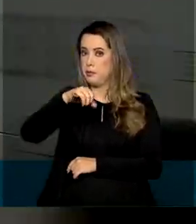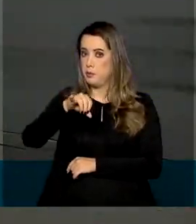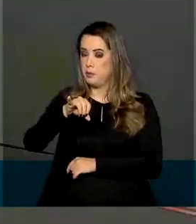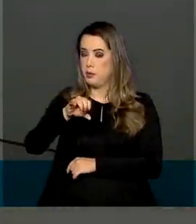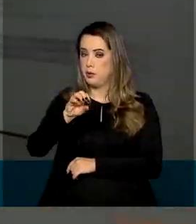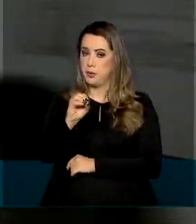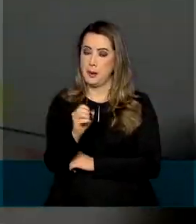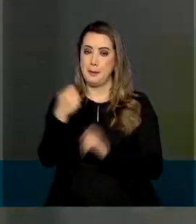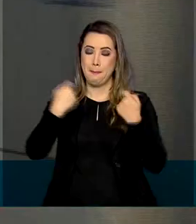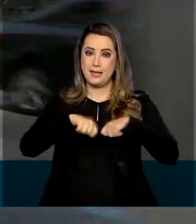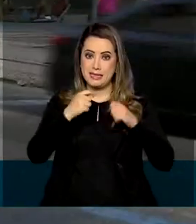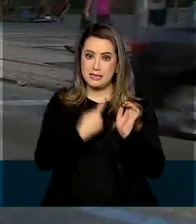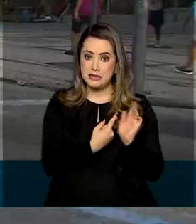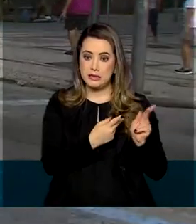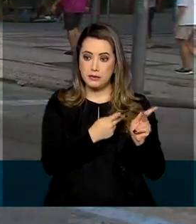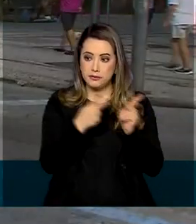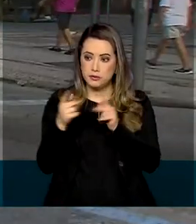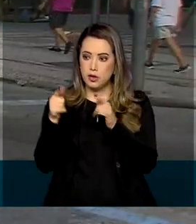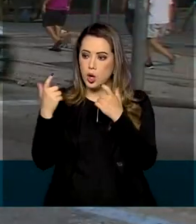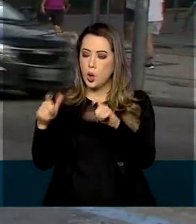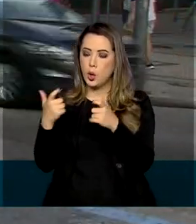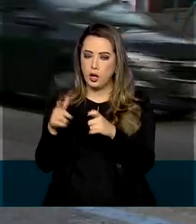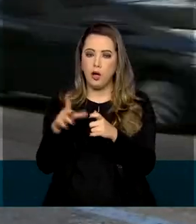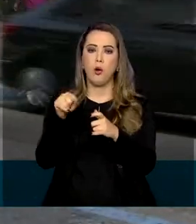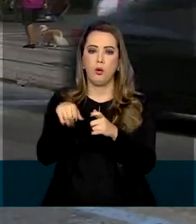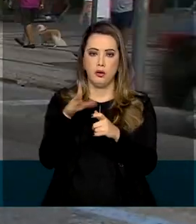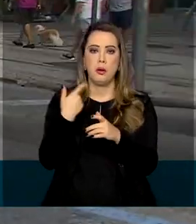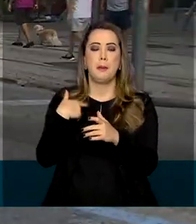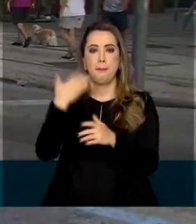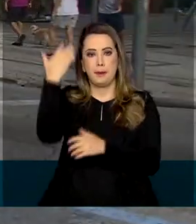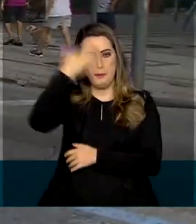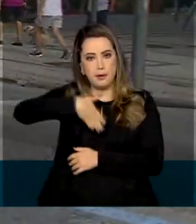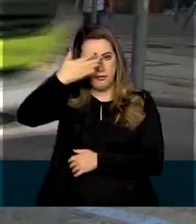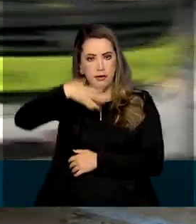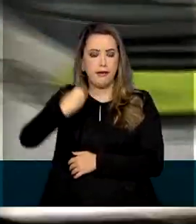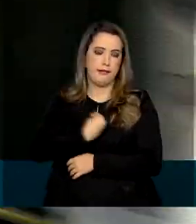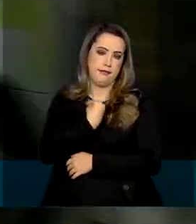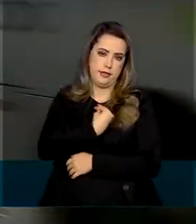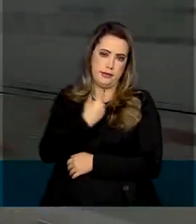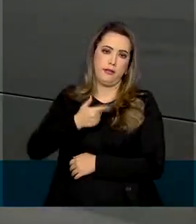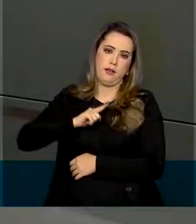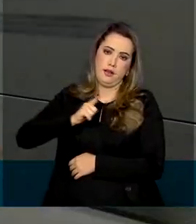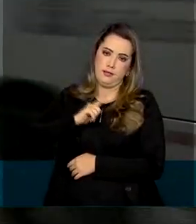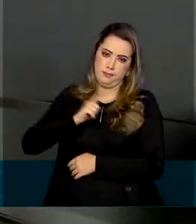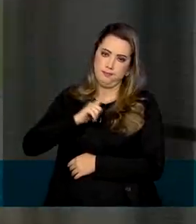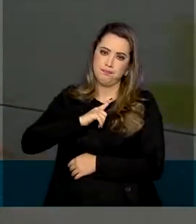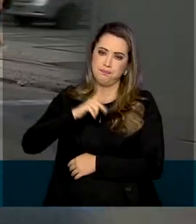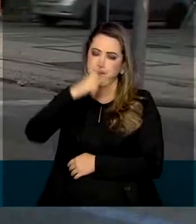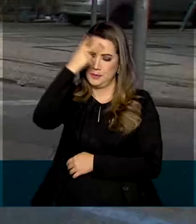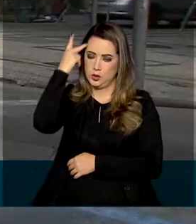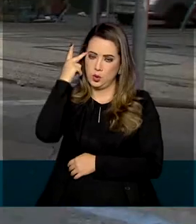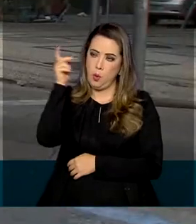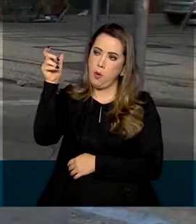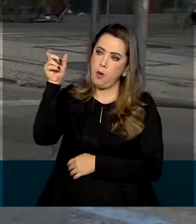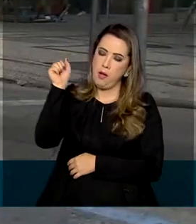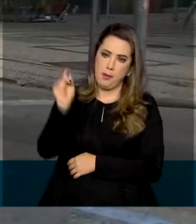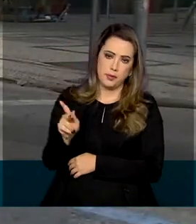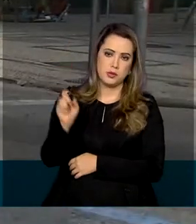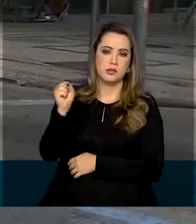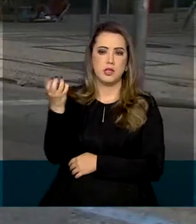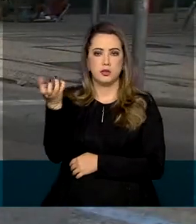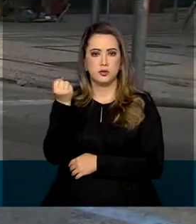vão ter que fazer o recadastramento anual. Também estão suspensas até o fim de maio as visitas técnicas para comprovação de vida.